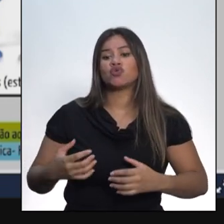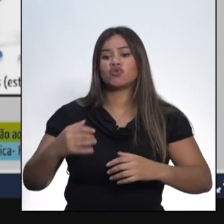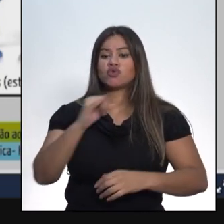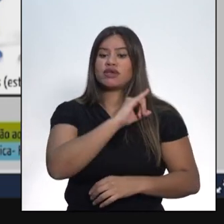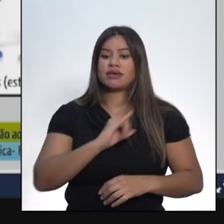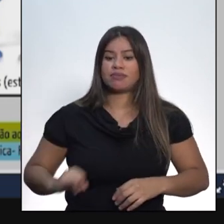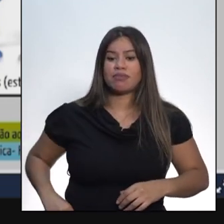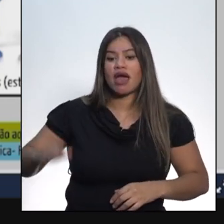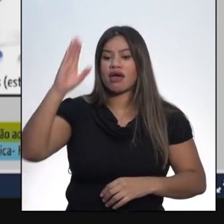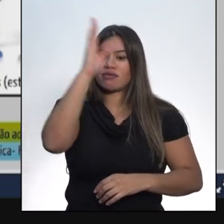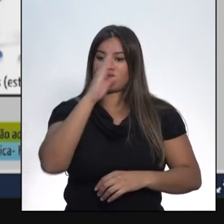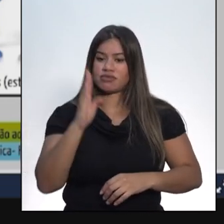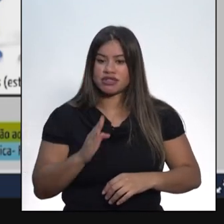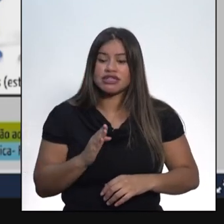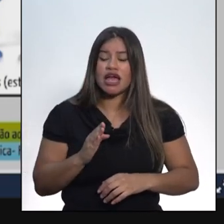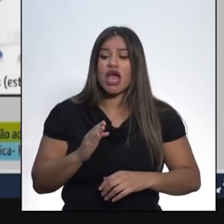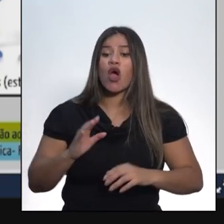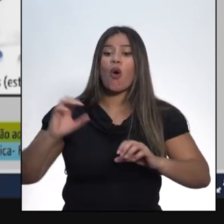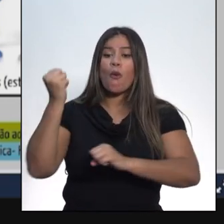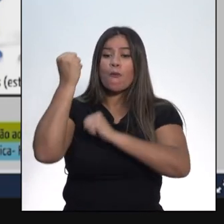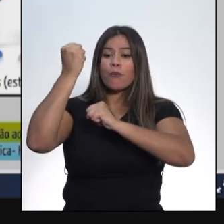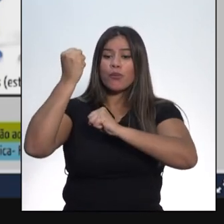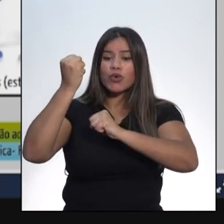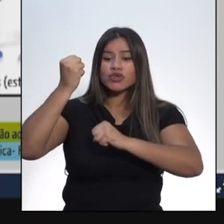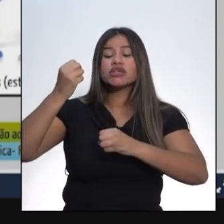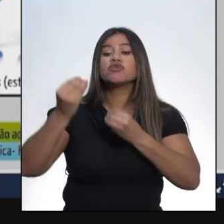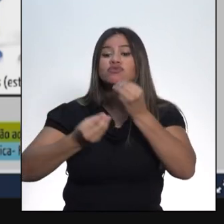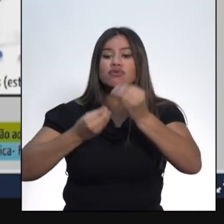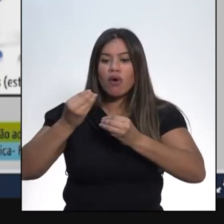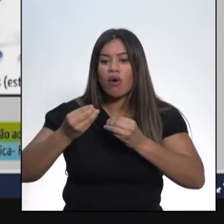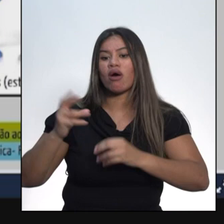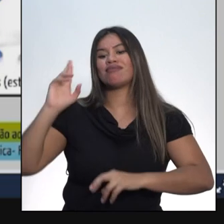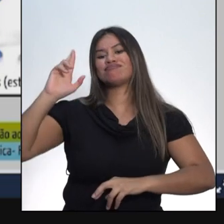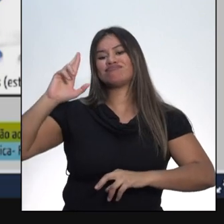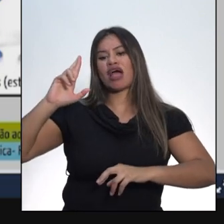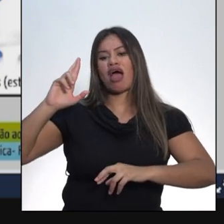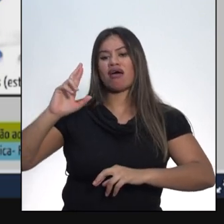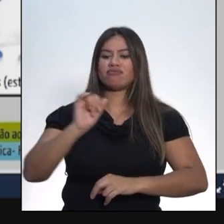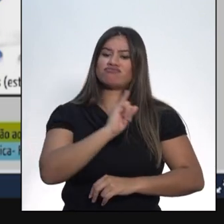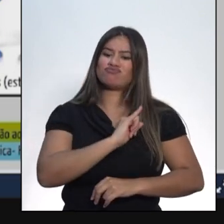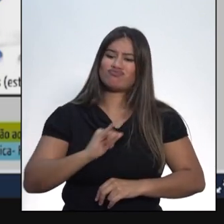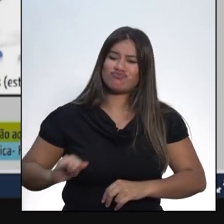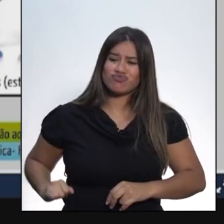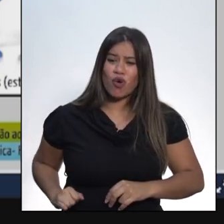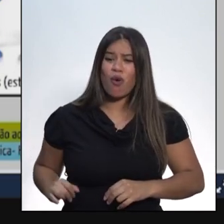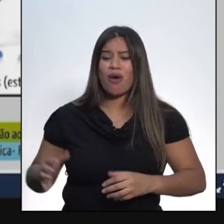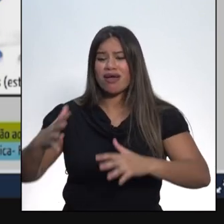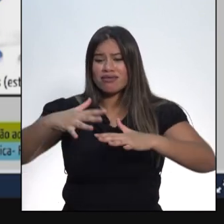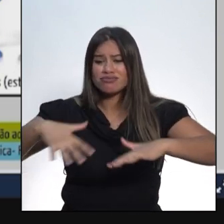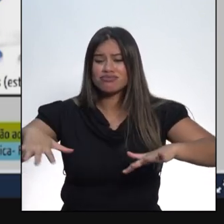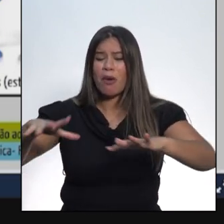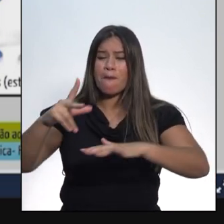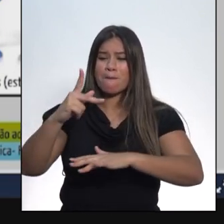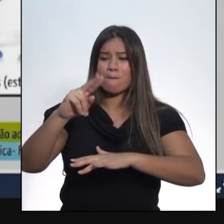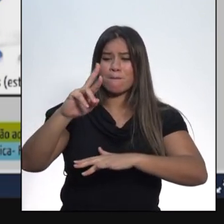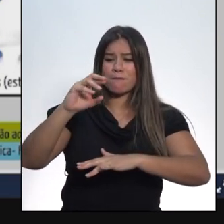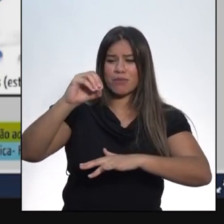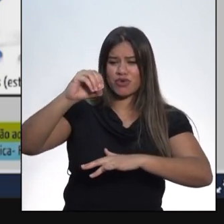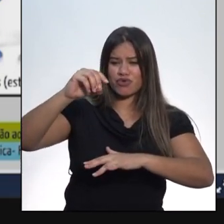estava centralizado nas mãos do imperador e isso era motivo de profundas queixas por parte das províncias,